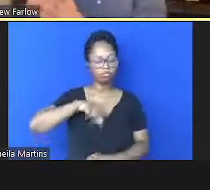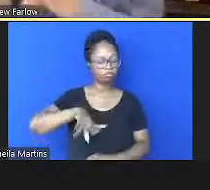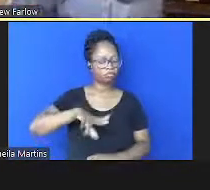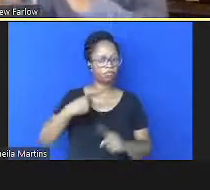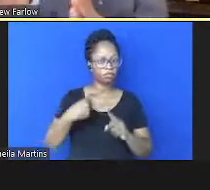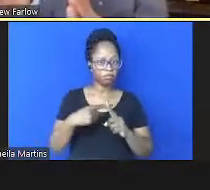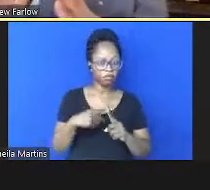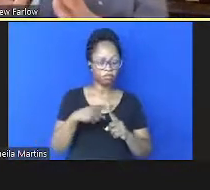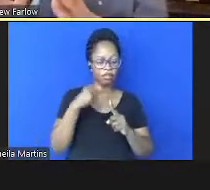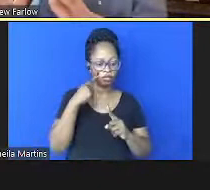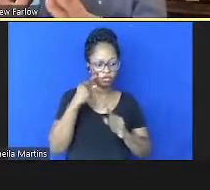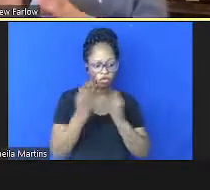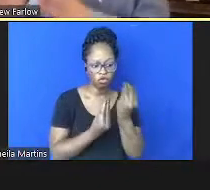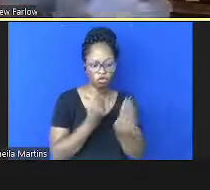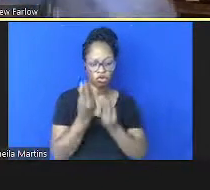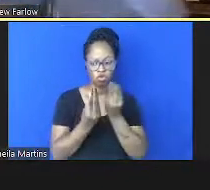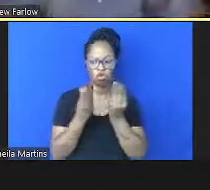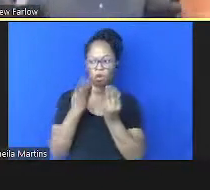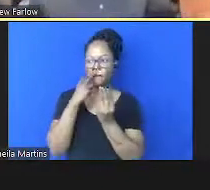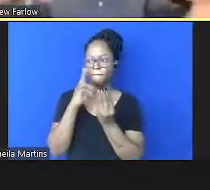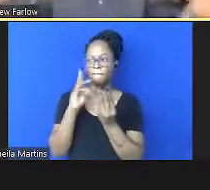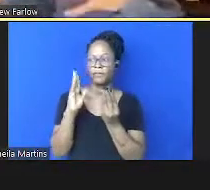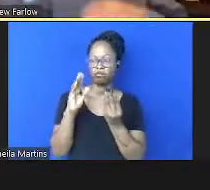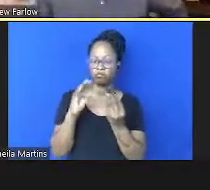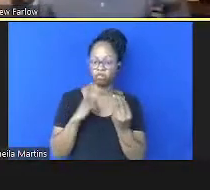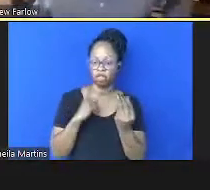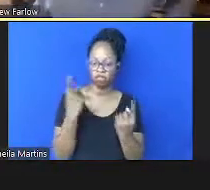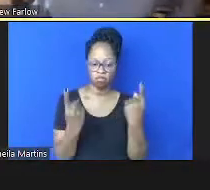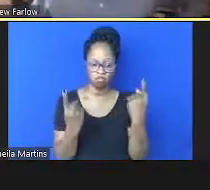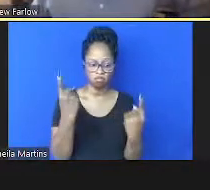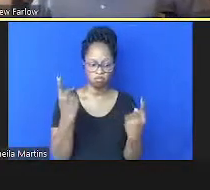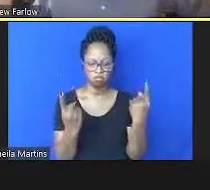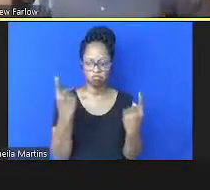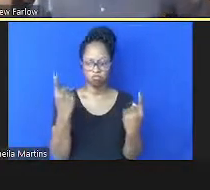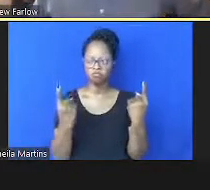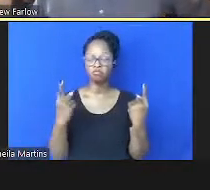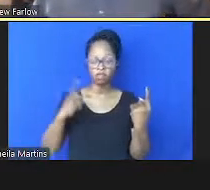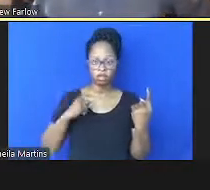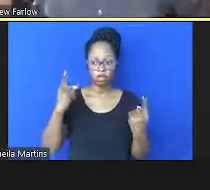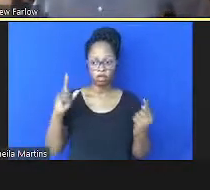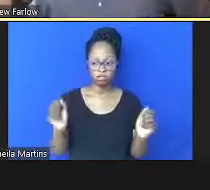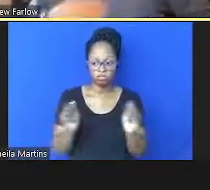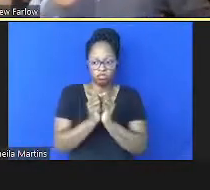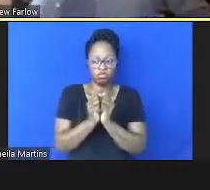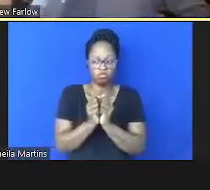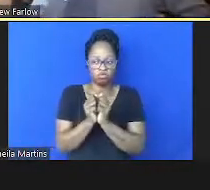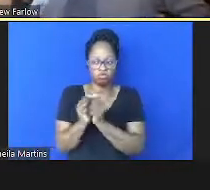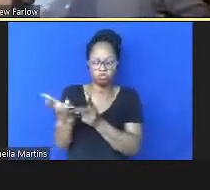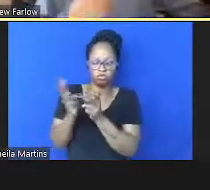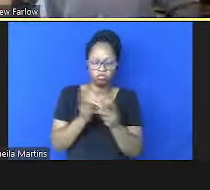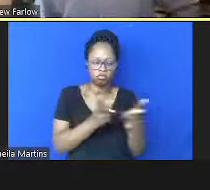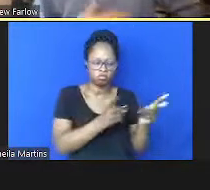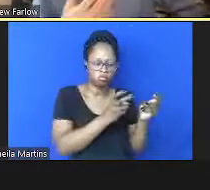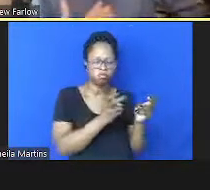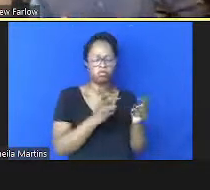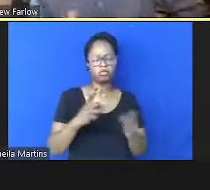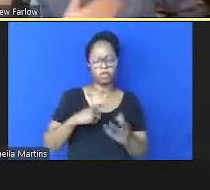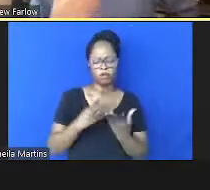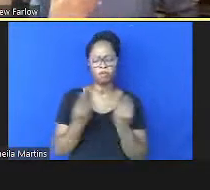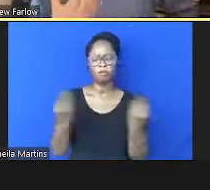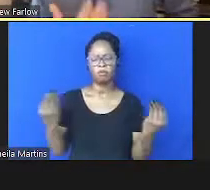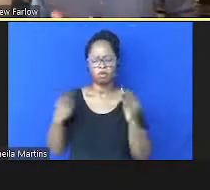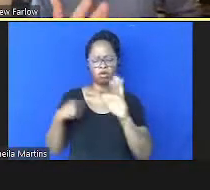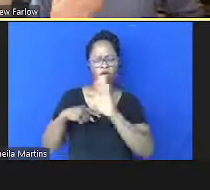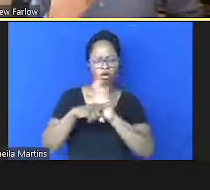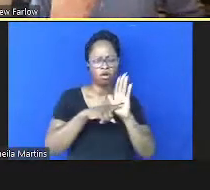isolamento as duas e considerar as duas juntas a gente tem muitos especialistas já fazendo essa